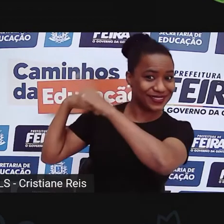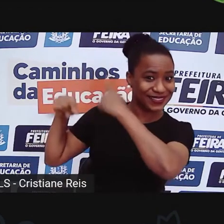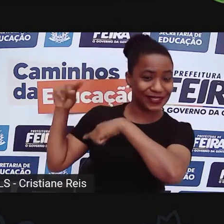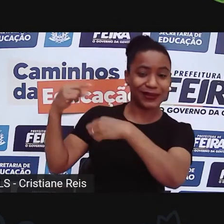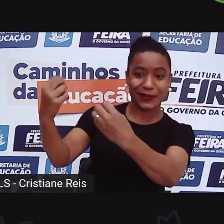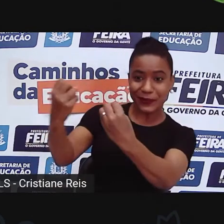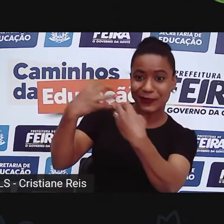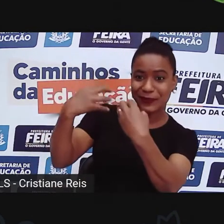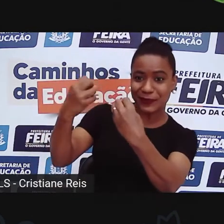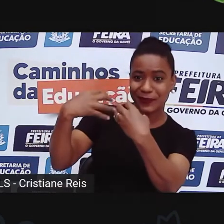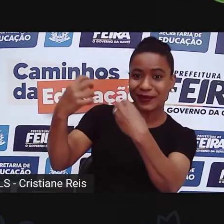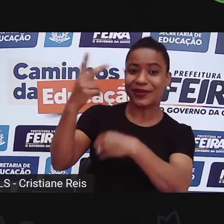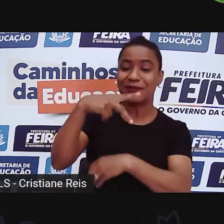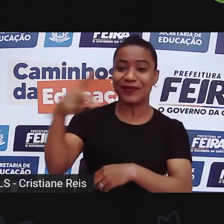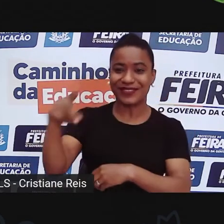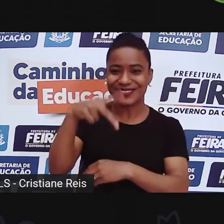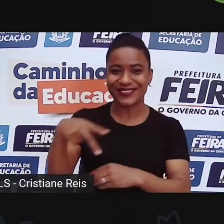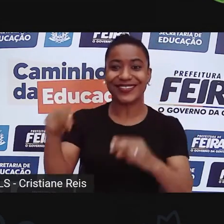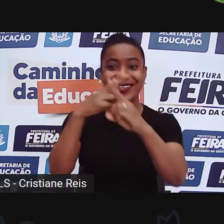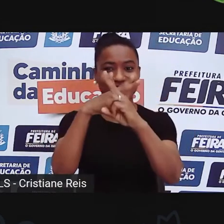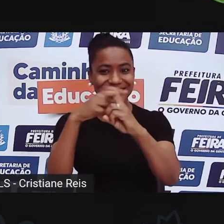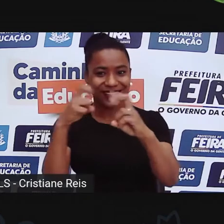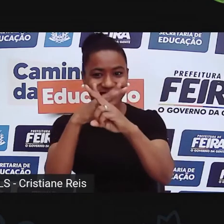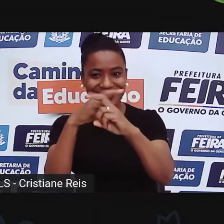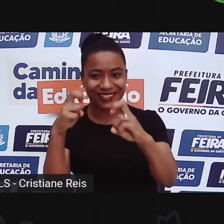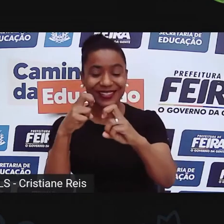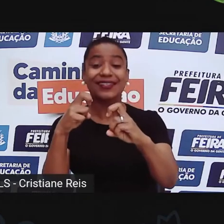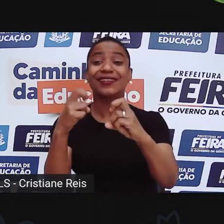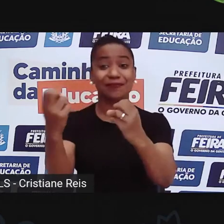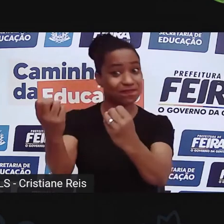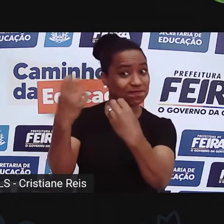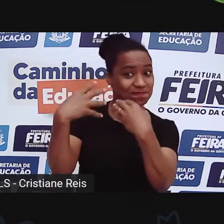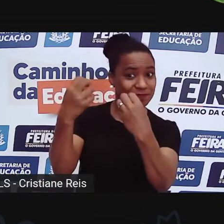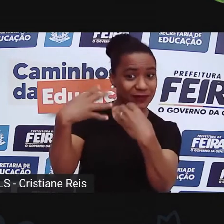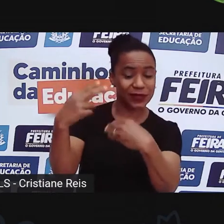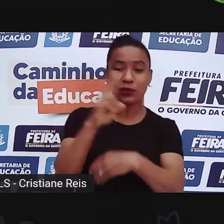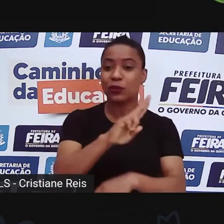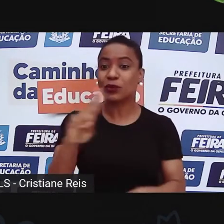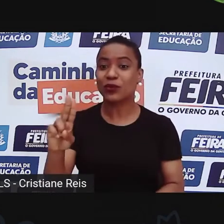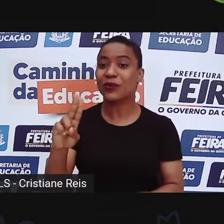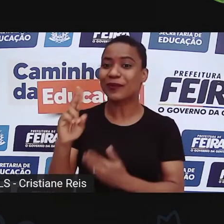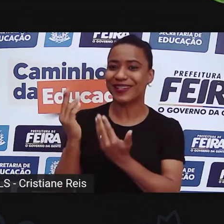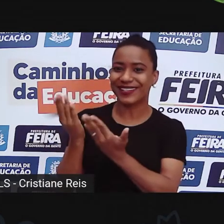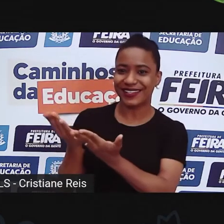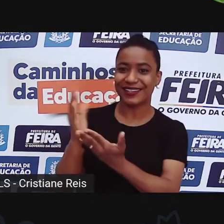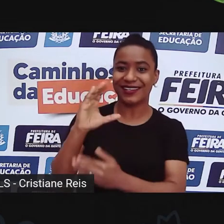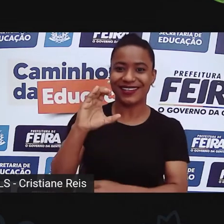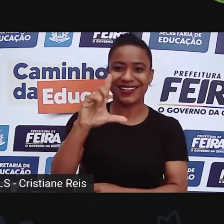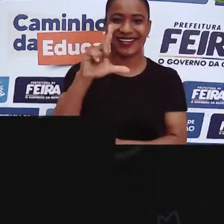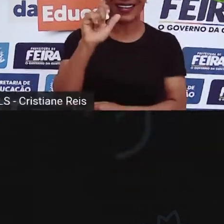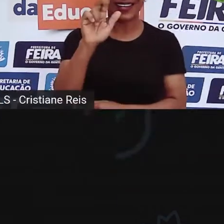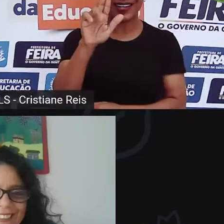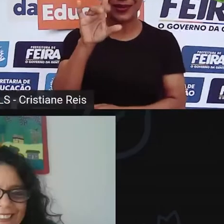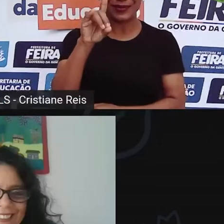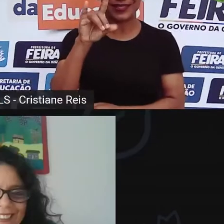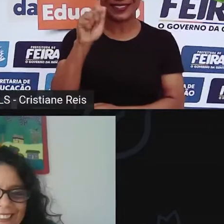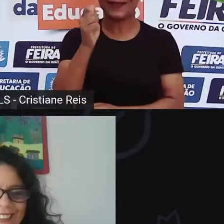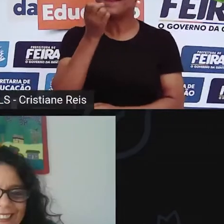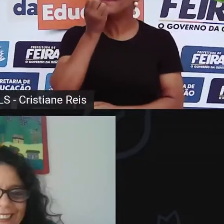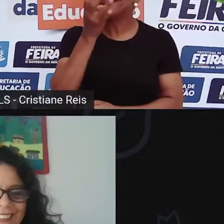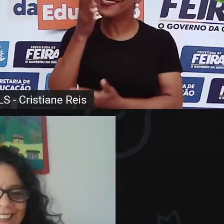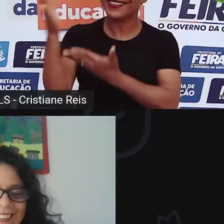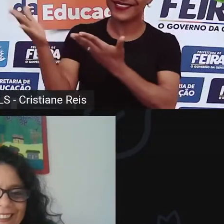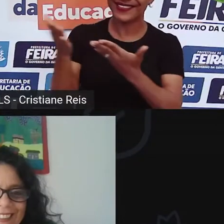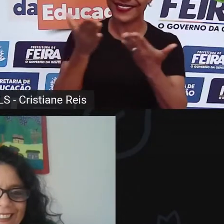Ela foi minha professora lá na Uefs e o nome dela é Cláudia Sepúlveda. Bem-vinda, Sepúlveda. Ela